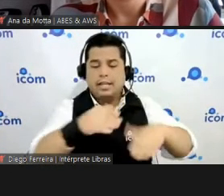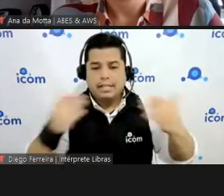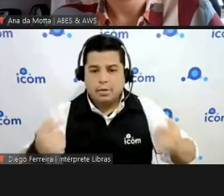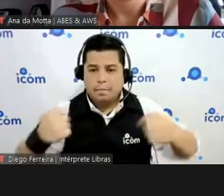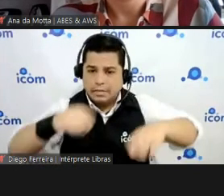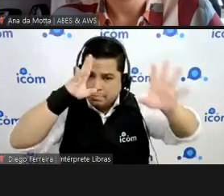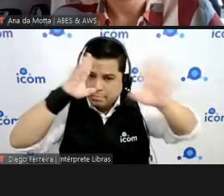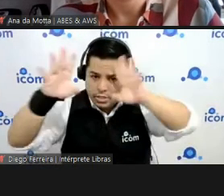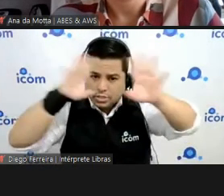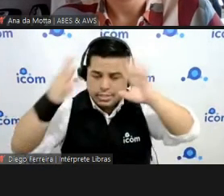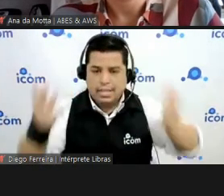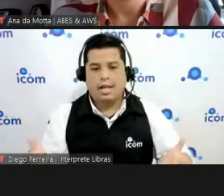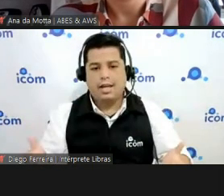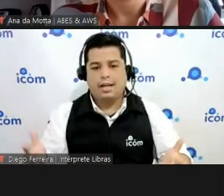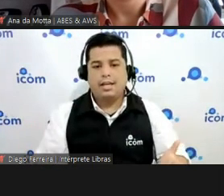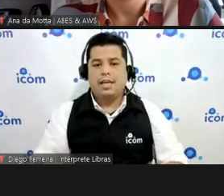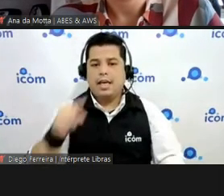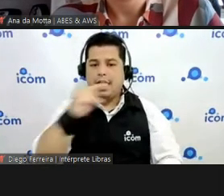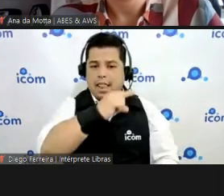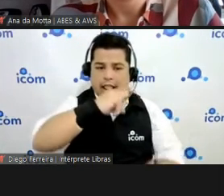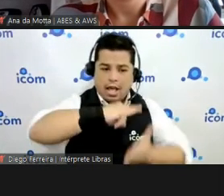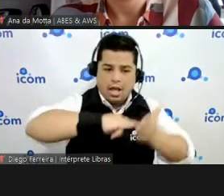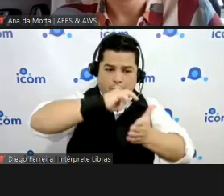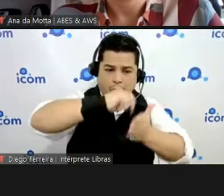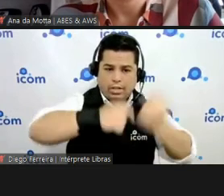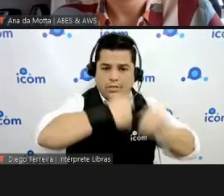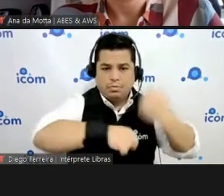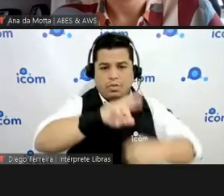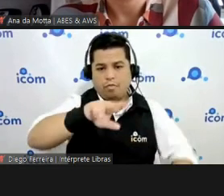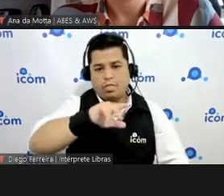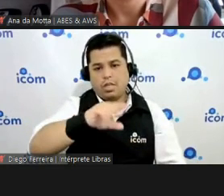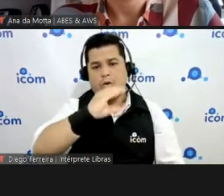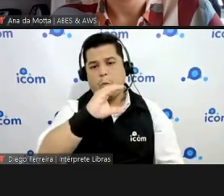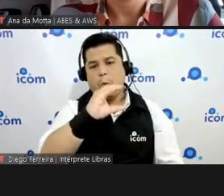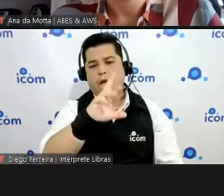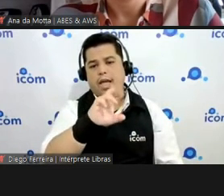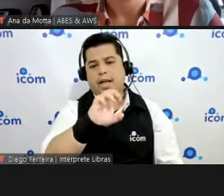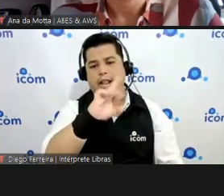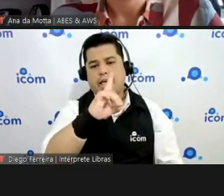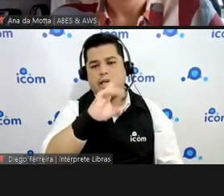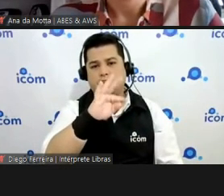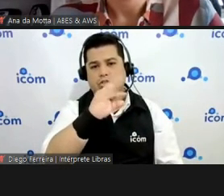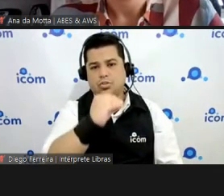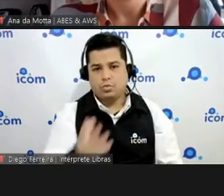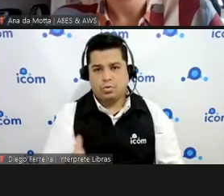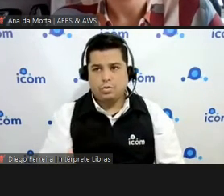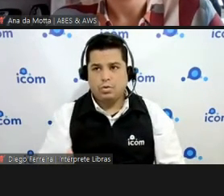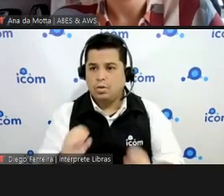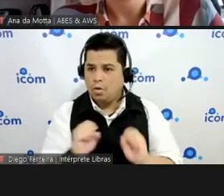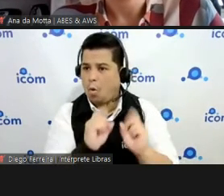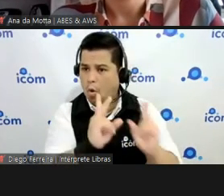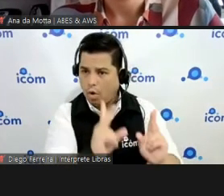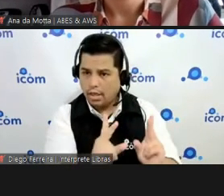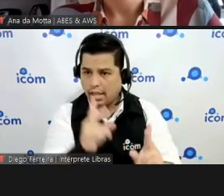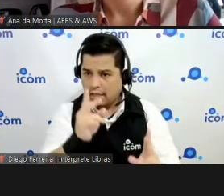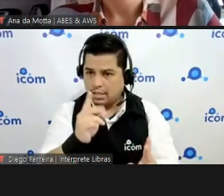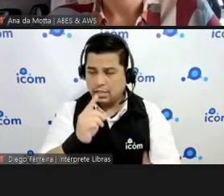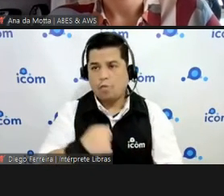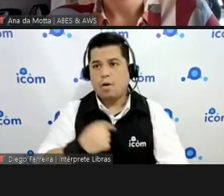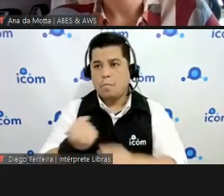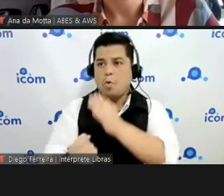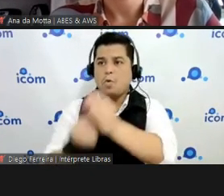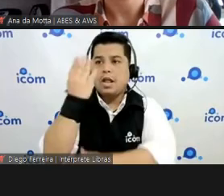é título de crédito não pode fazer factoring ok não pode ser factoring ok vamos inventar outra coisa batiza com outro nome